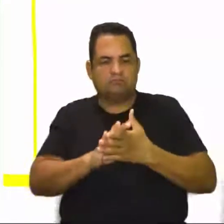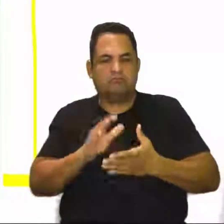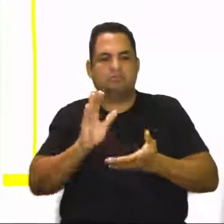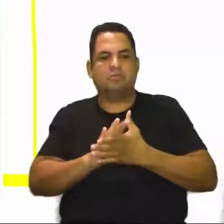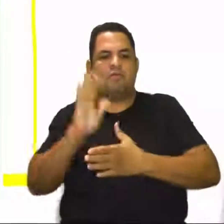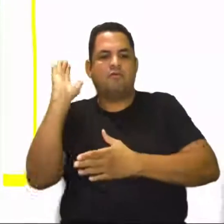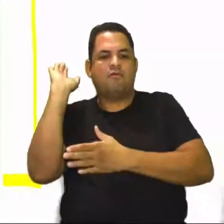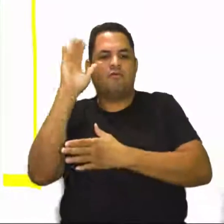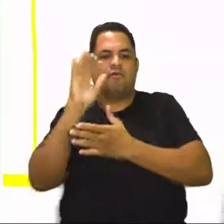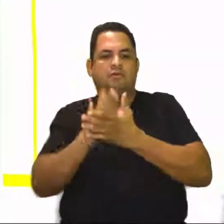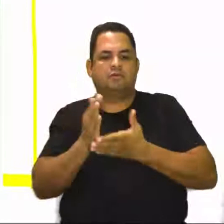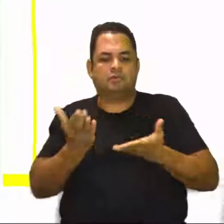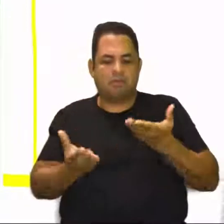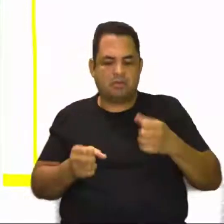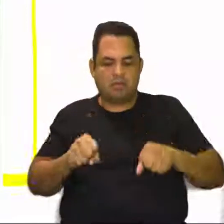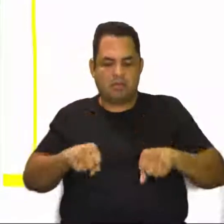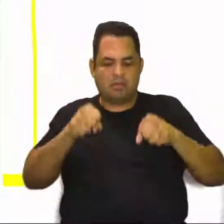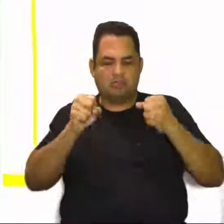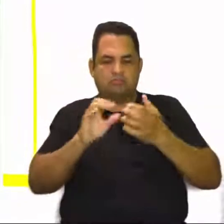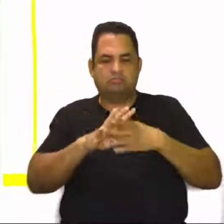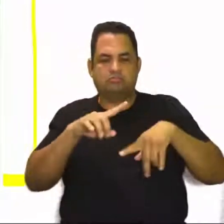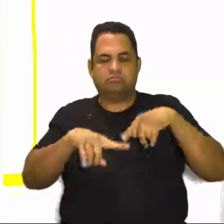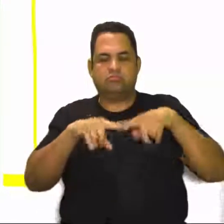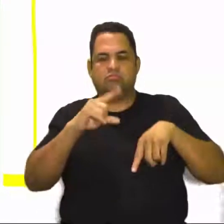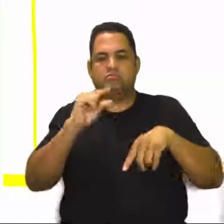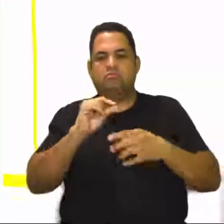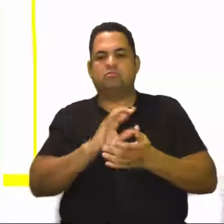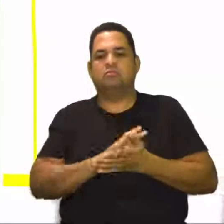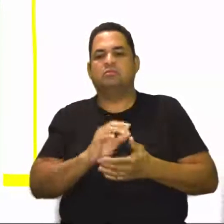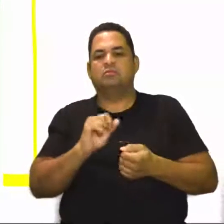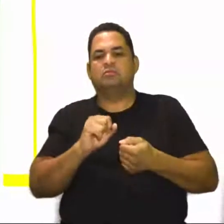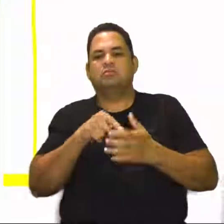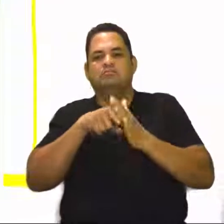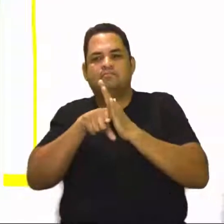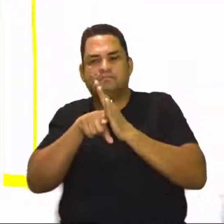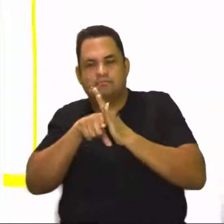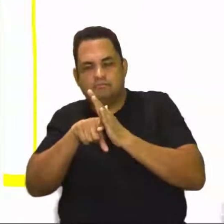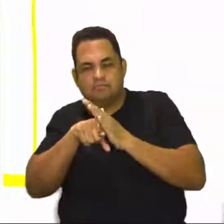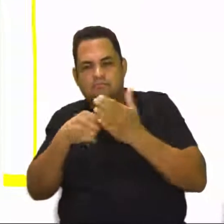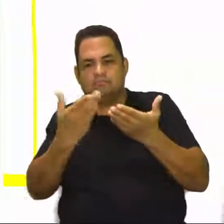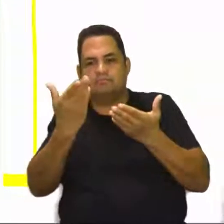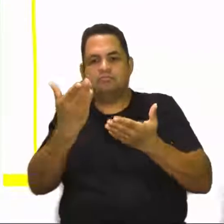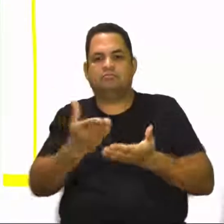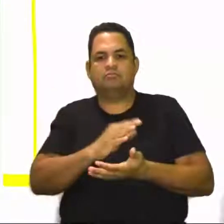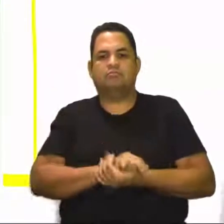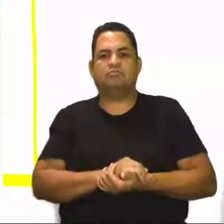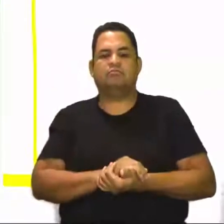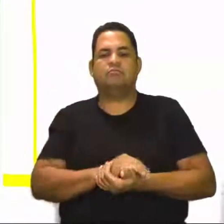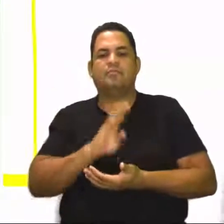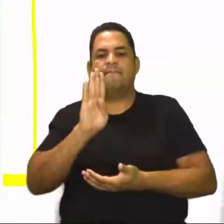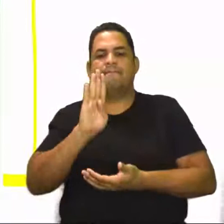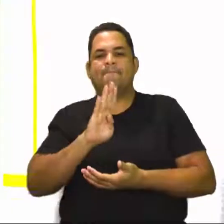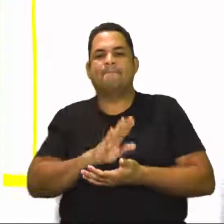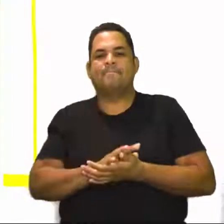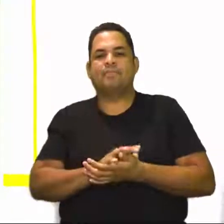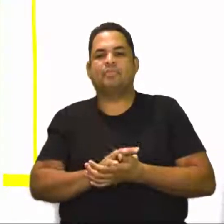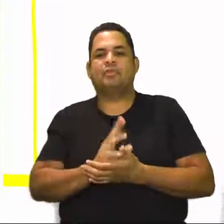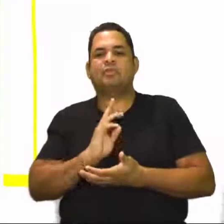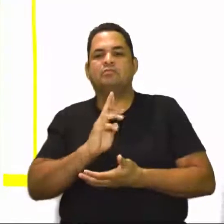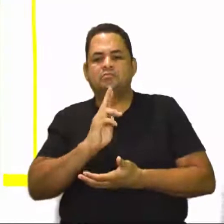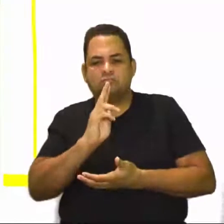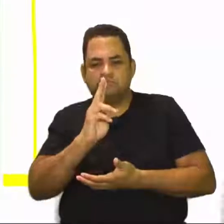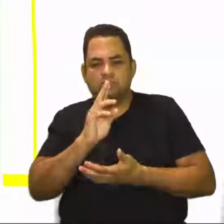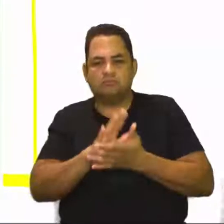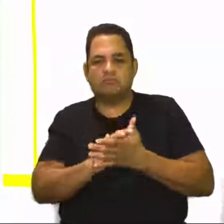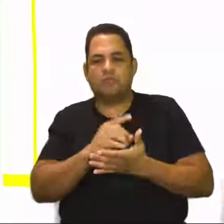jogar voleibol e carregar pequenos objetos. Perfeito. Então, você vai analisar o score que está aqui, do B, né? A frequência